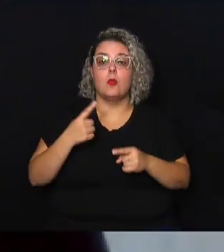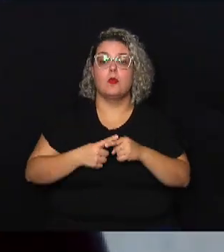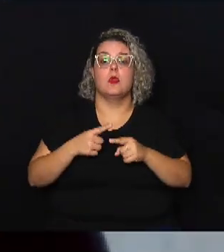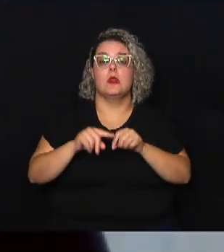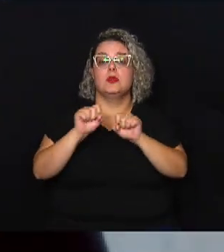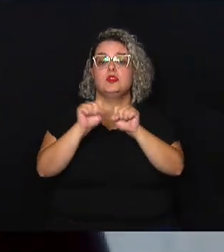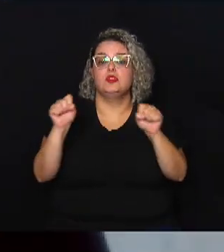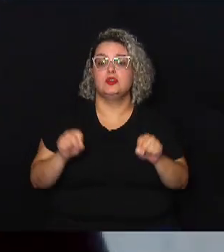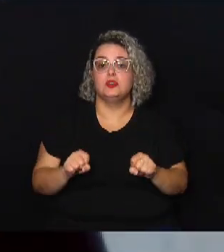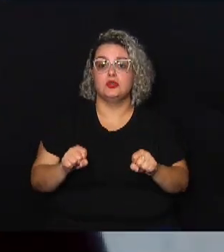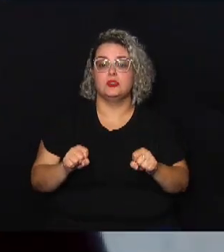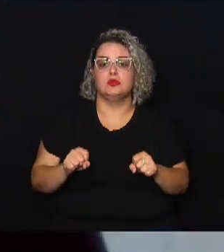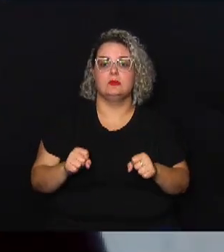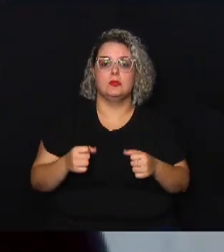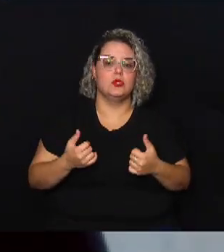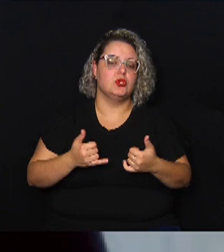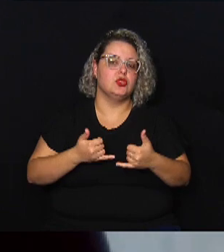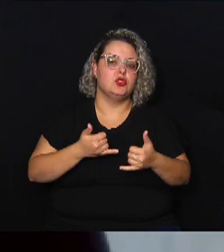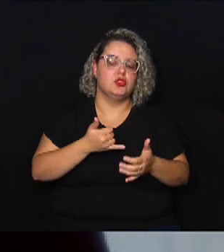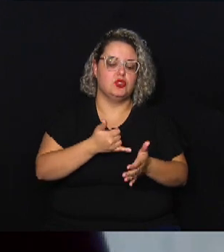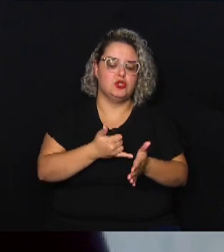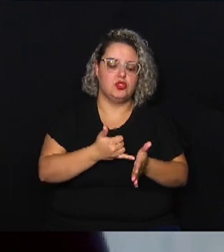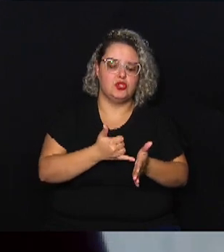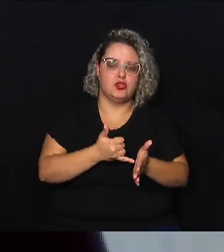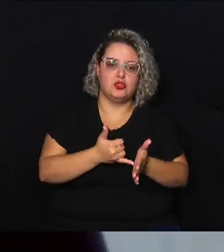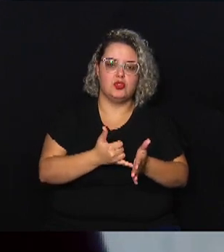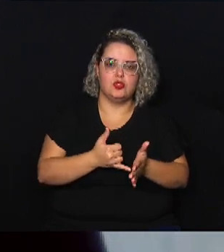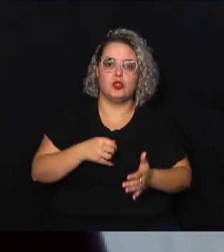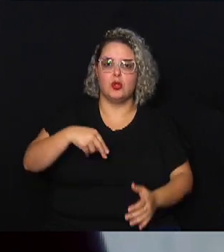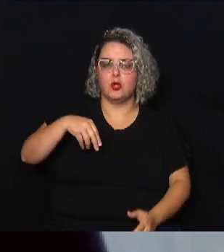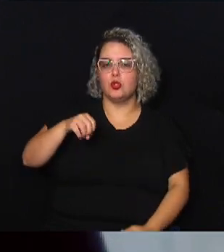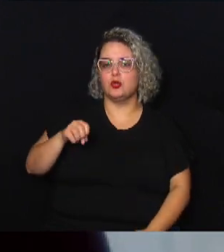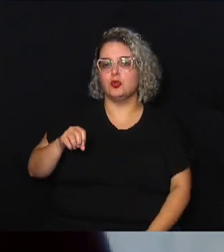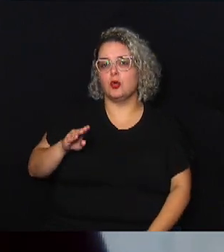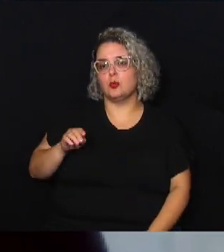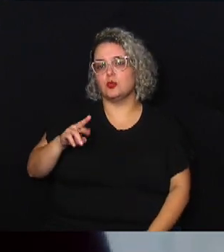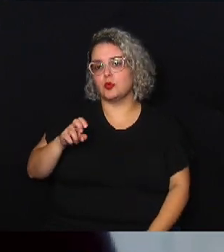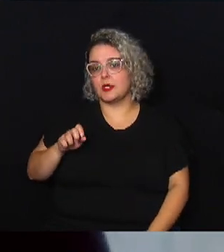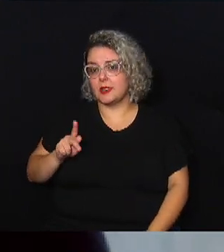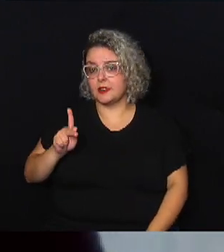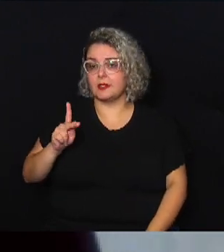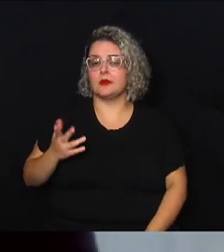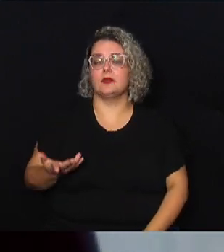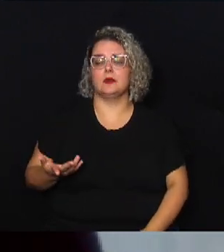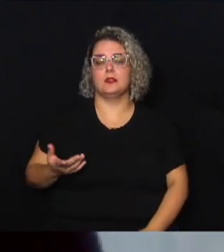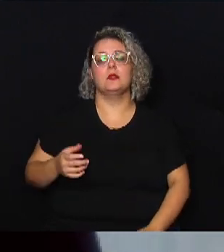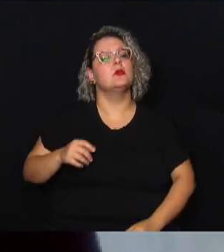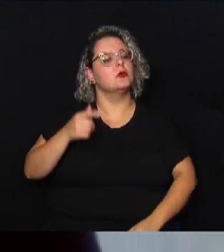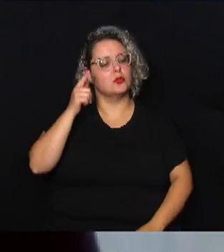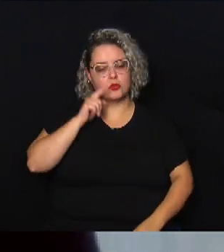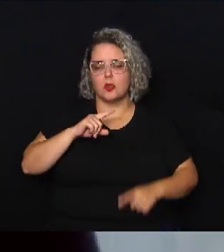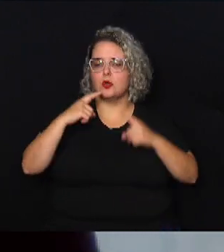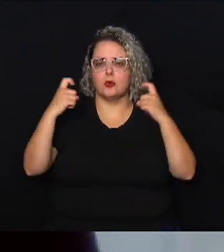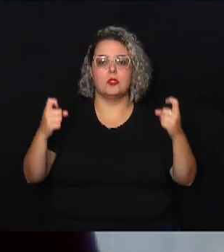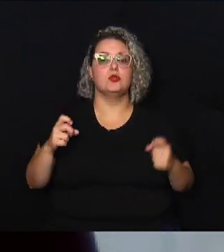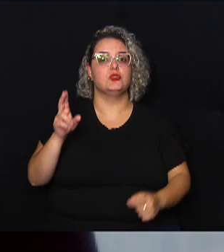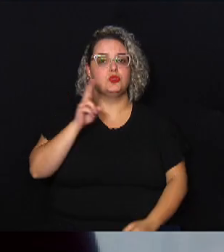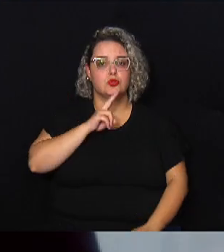de baterias sistemas de no-break que conseguem fazer esse alerta em caso de emergência